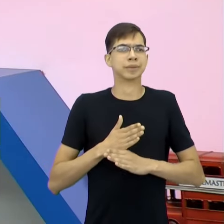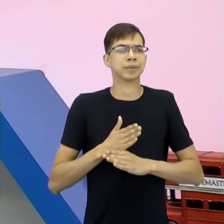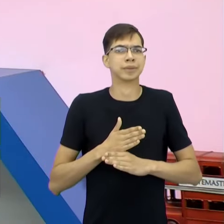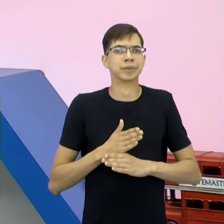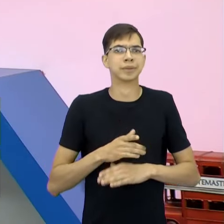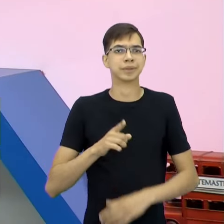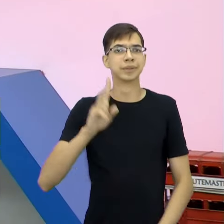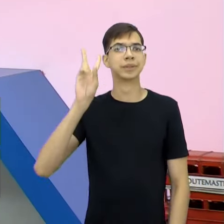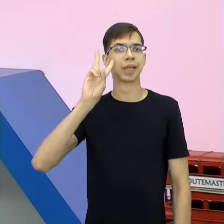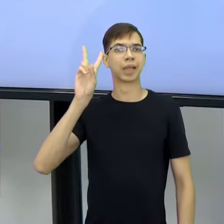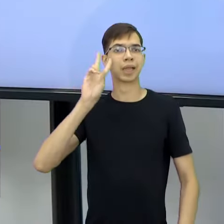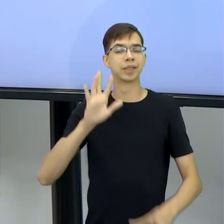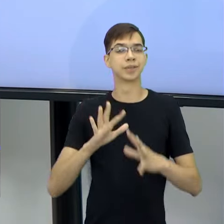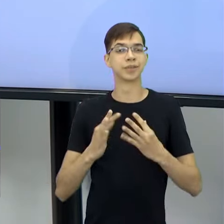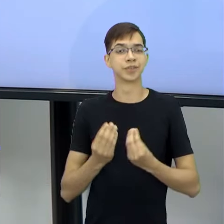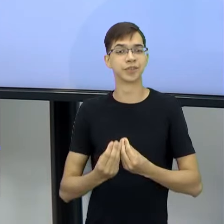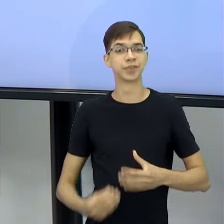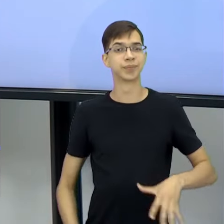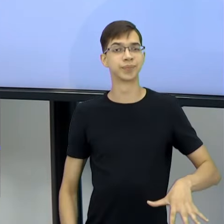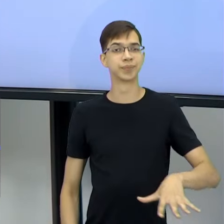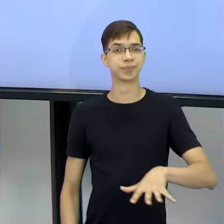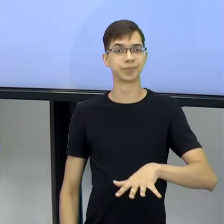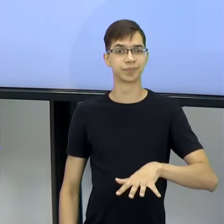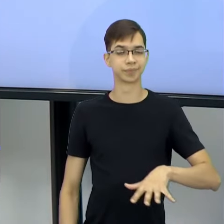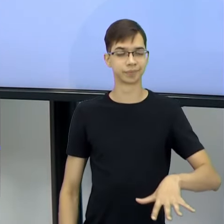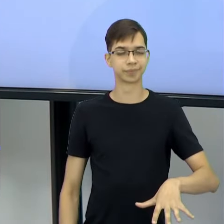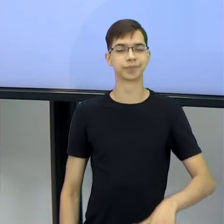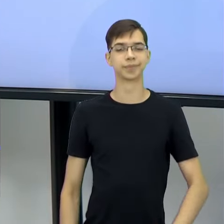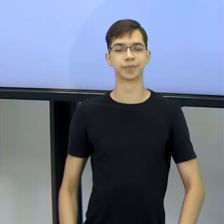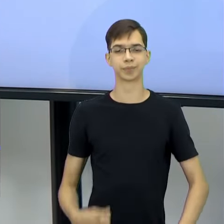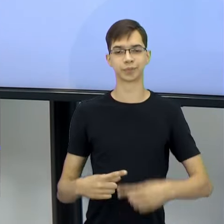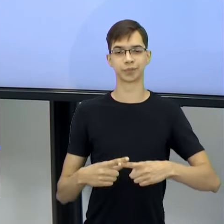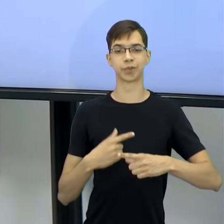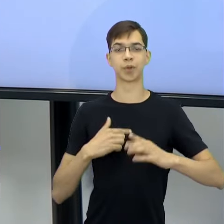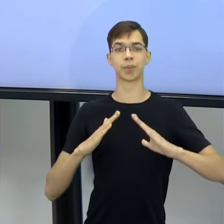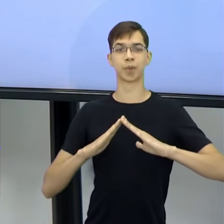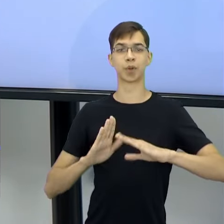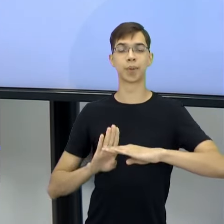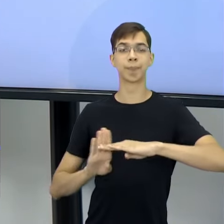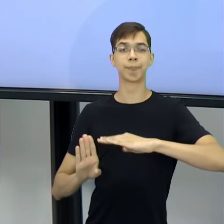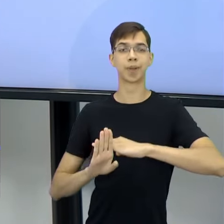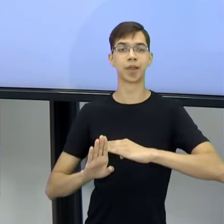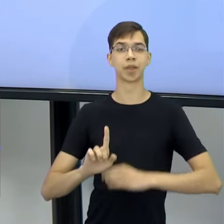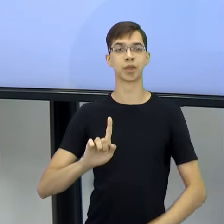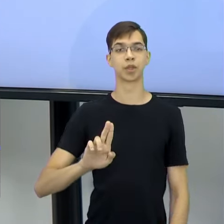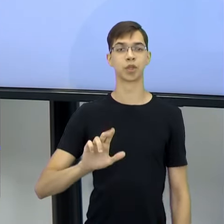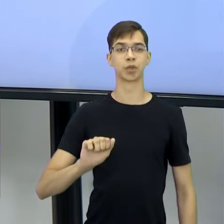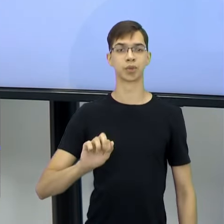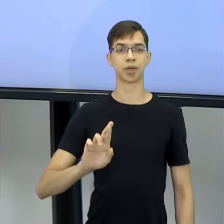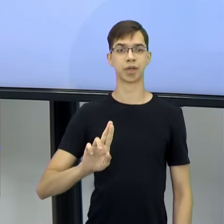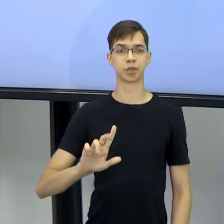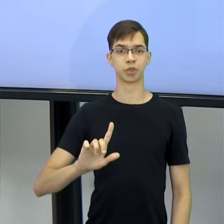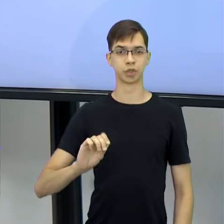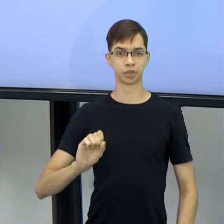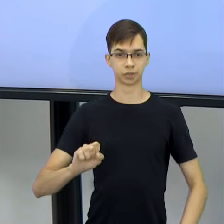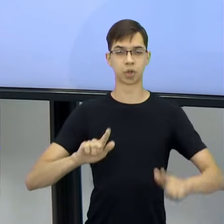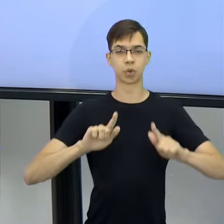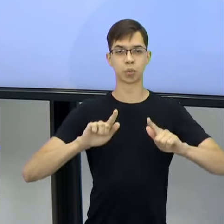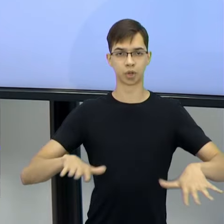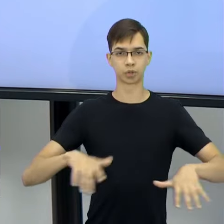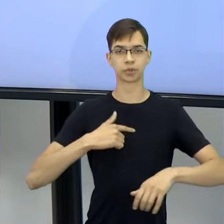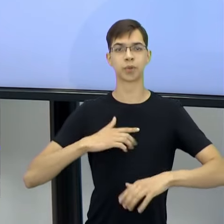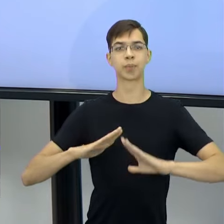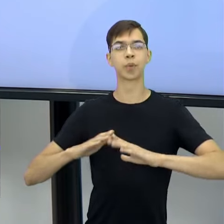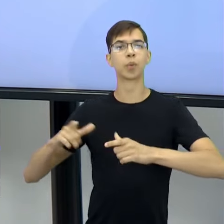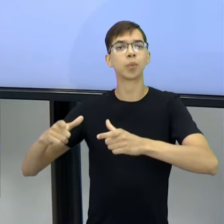um familiar, Porque, para mim, eu passo... Eu moro num bairro, né? É periferia de Guarulhos. Eu pontei até na crônica, né? E perto